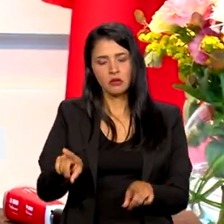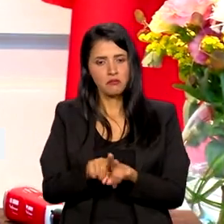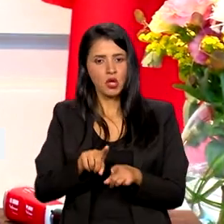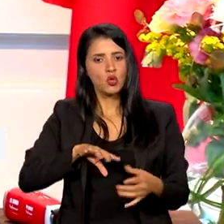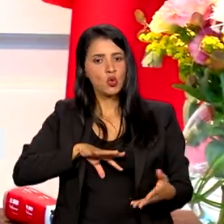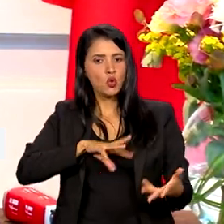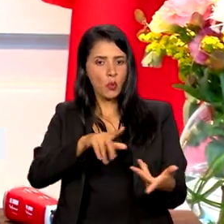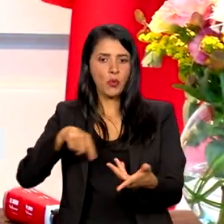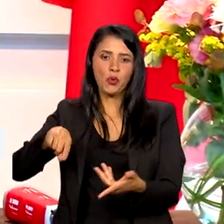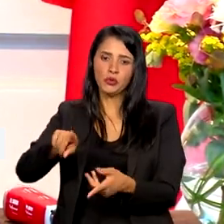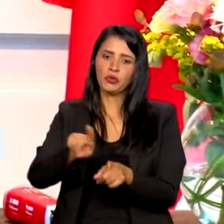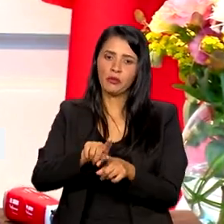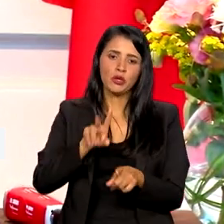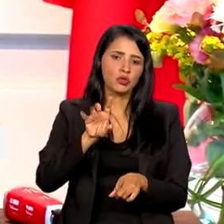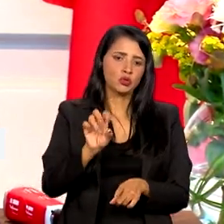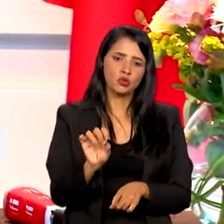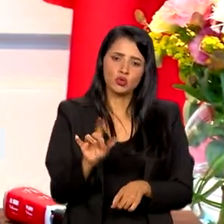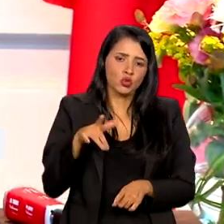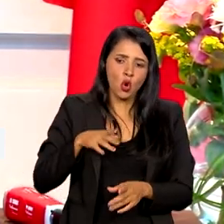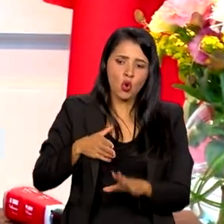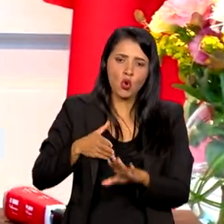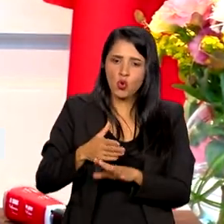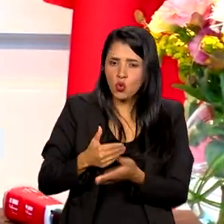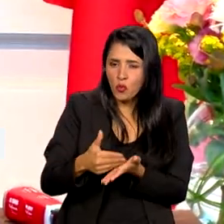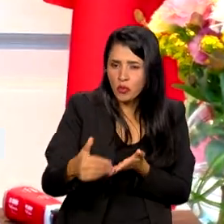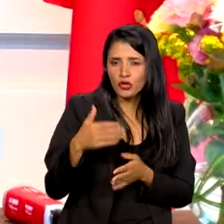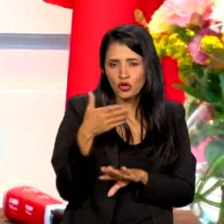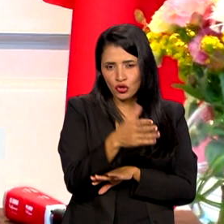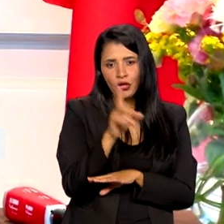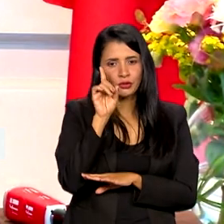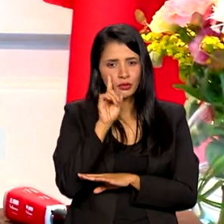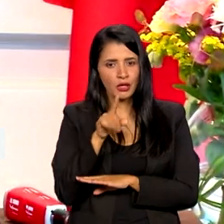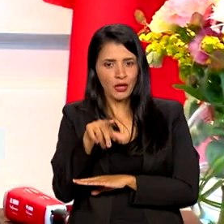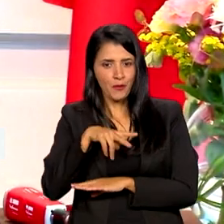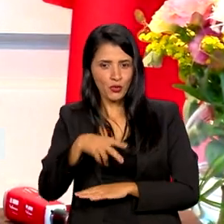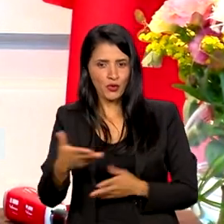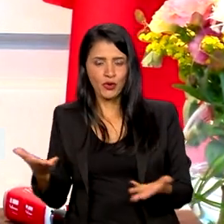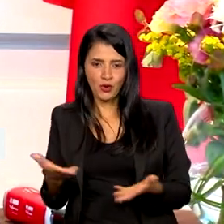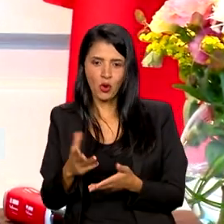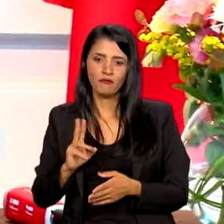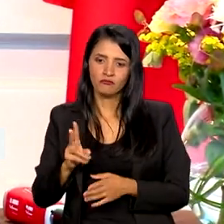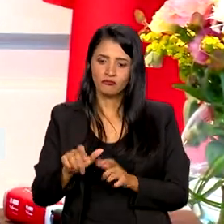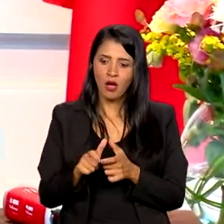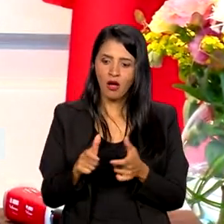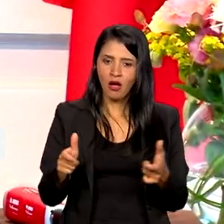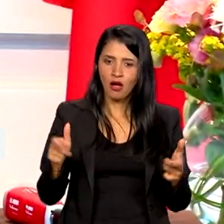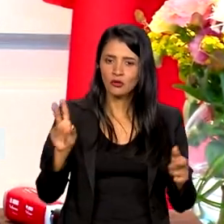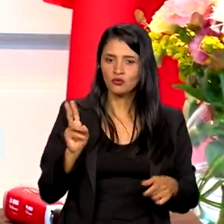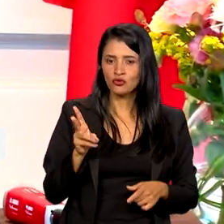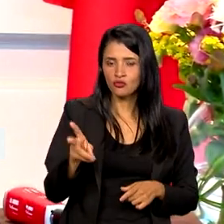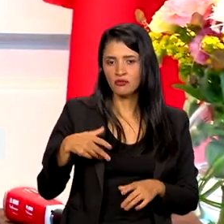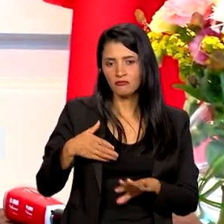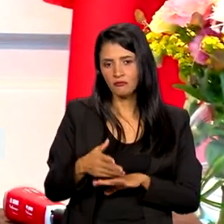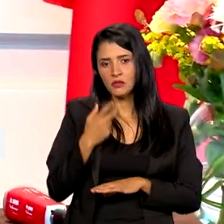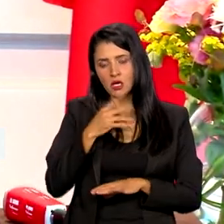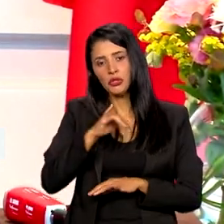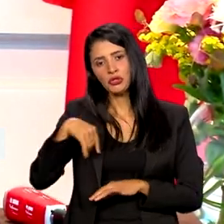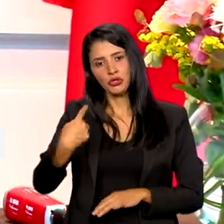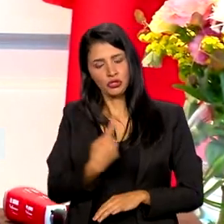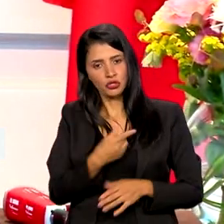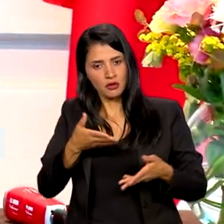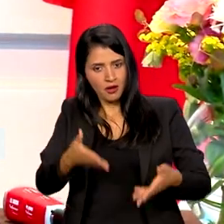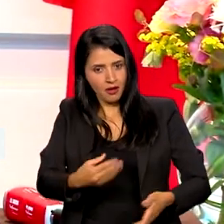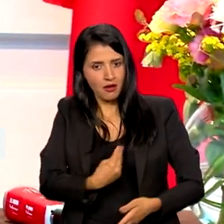afora. É só o começo, só fomos aos Estados Unidos e a Portugal e a gente vai continuar expandindo isso para dizer que a gente está aqui e a gente vai acolher